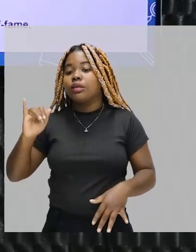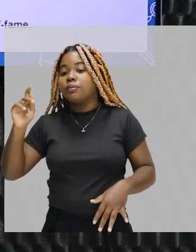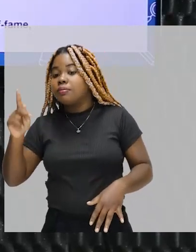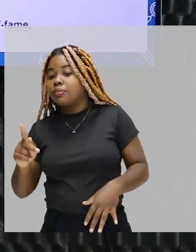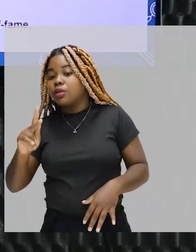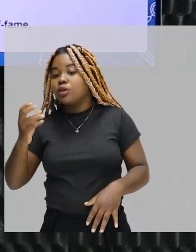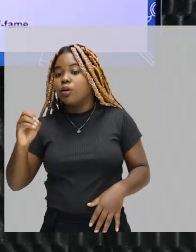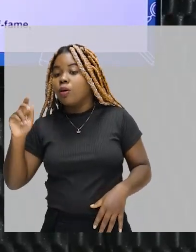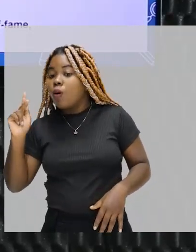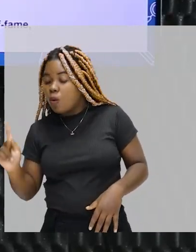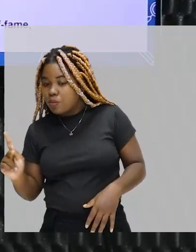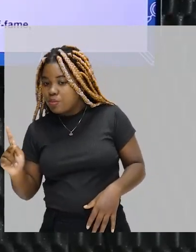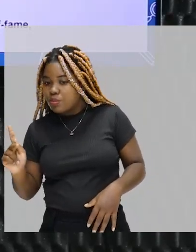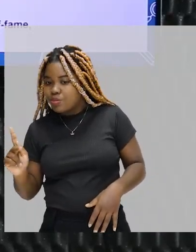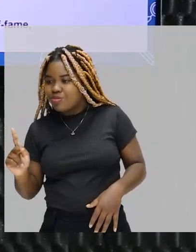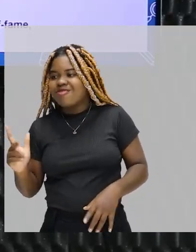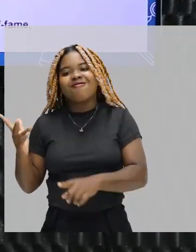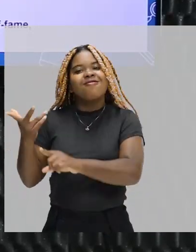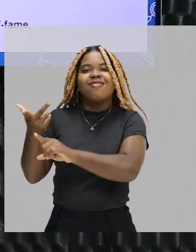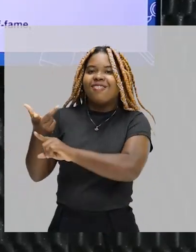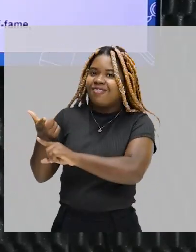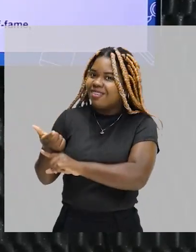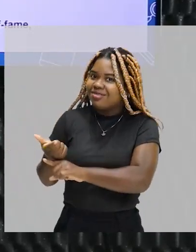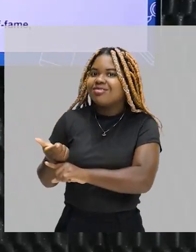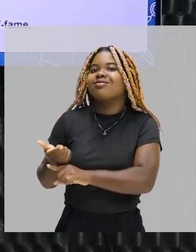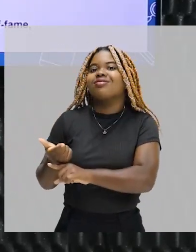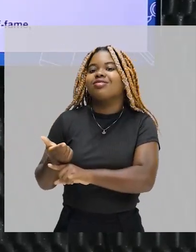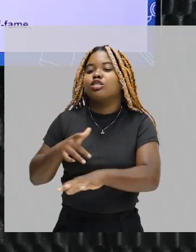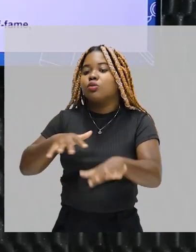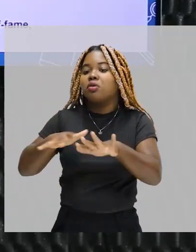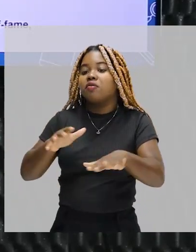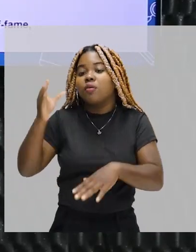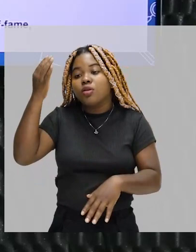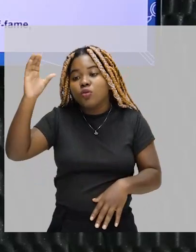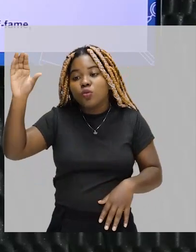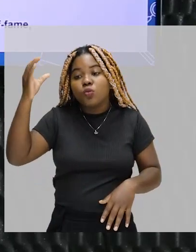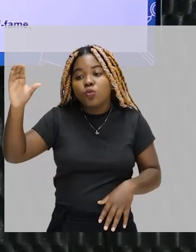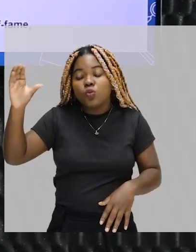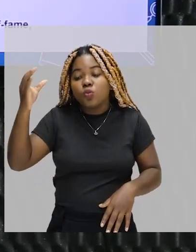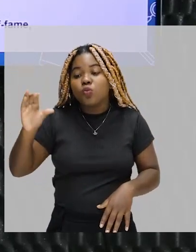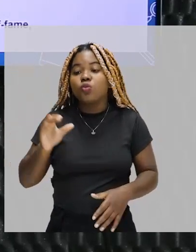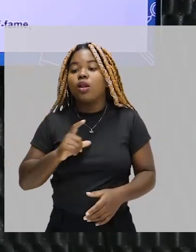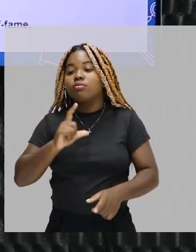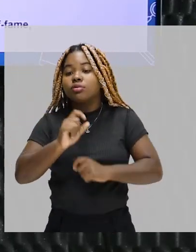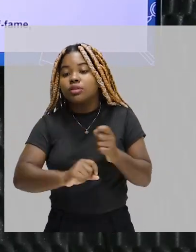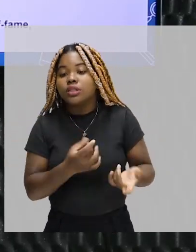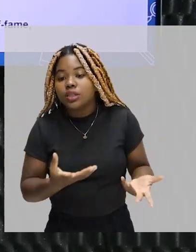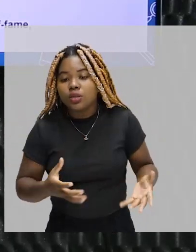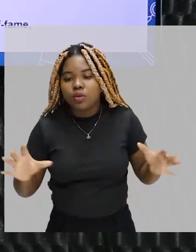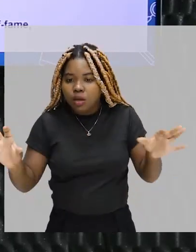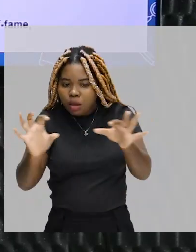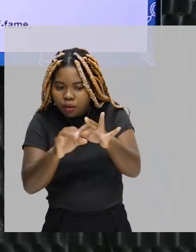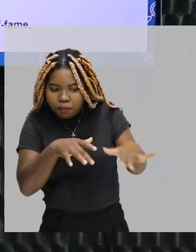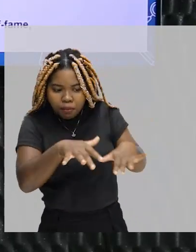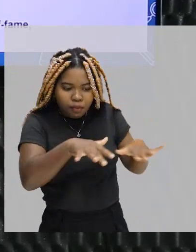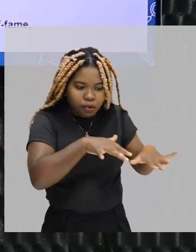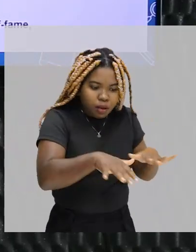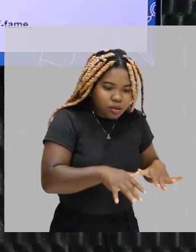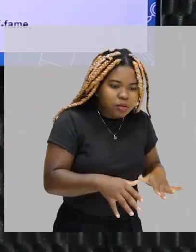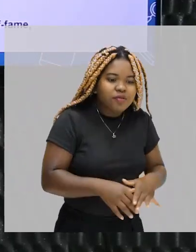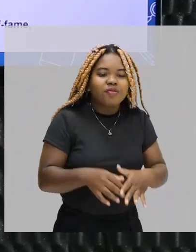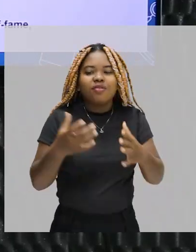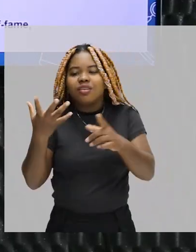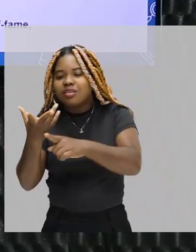tecnicamente não é arte. Hip-hop é um movimento cultural que agrega manifestações artísticas, sociais,